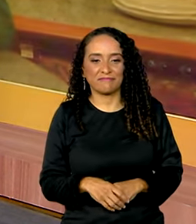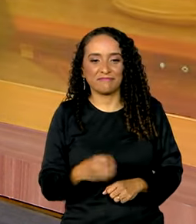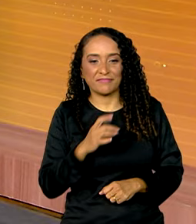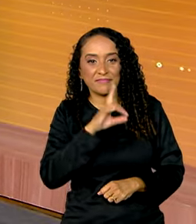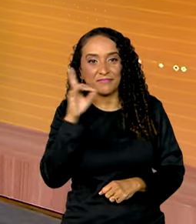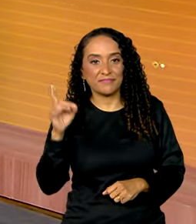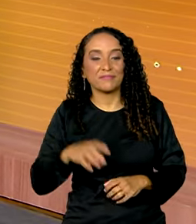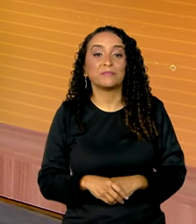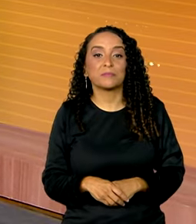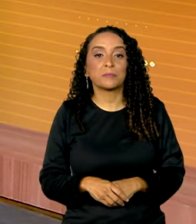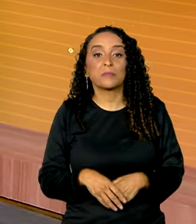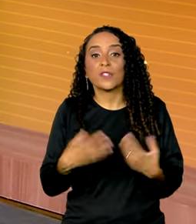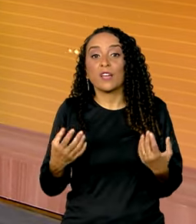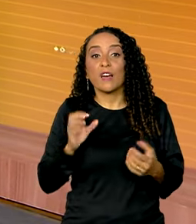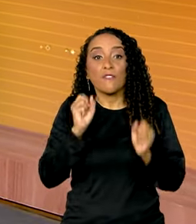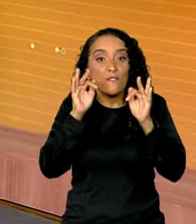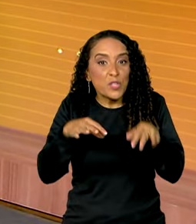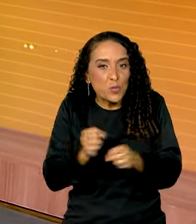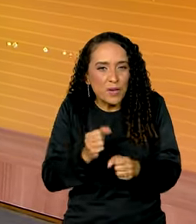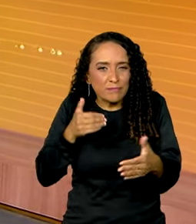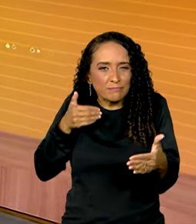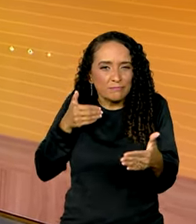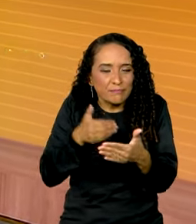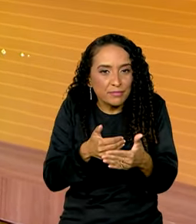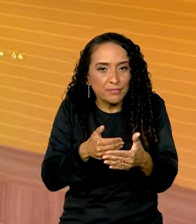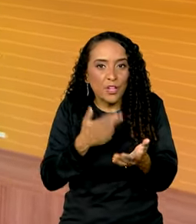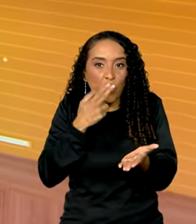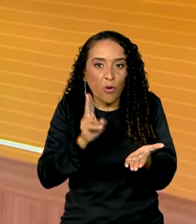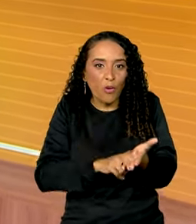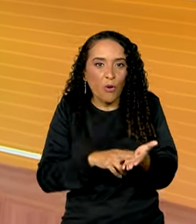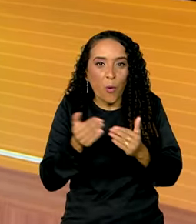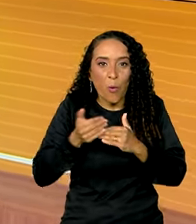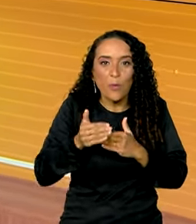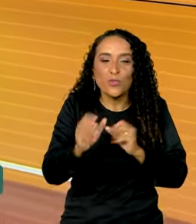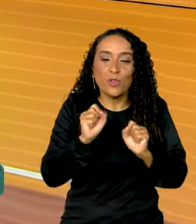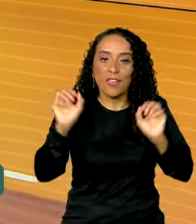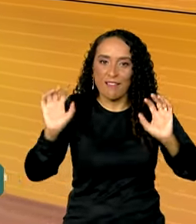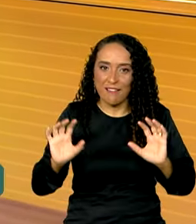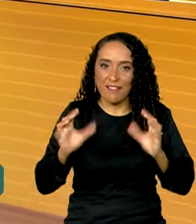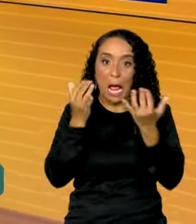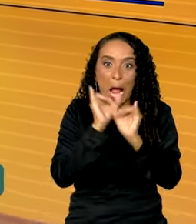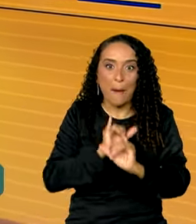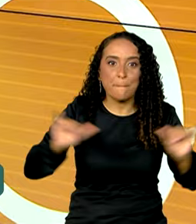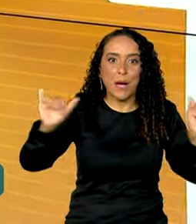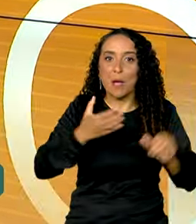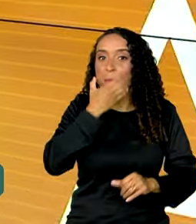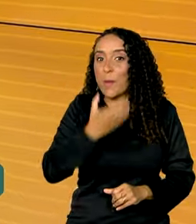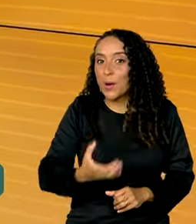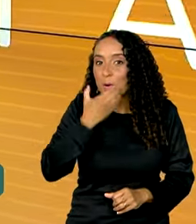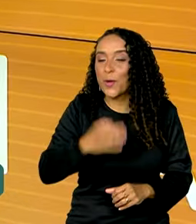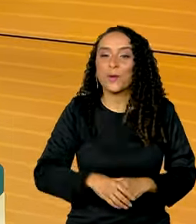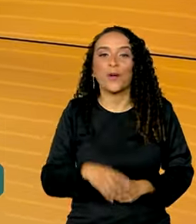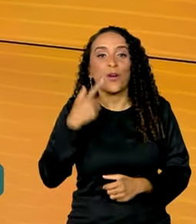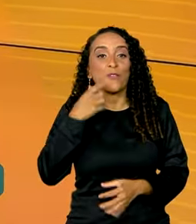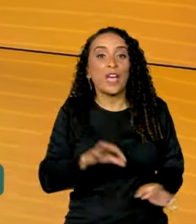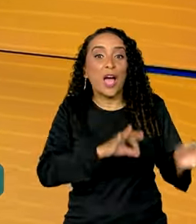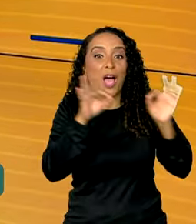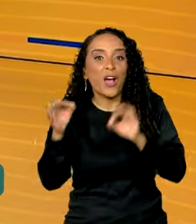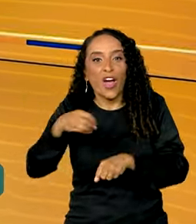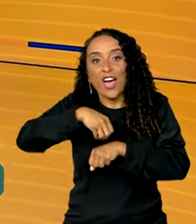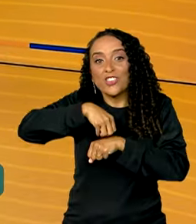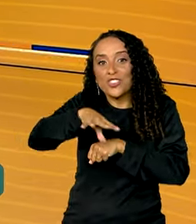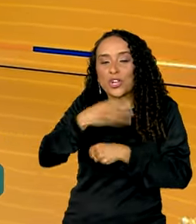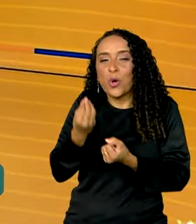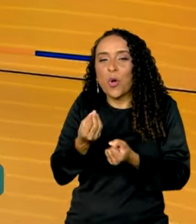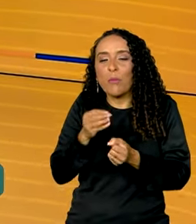bom dia. fim do ano, se aproximando e os Correios deram início a mais uma campanha do Papai Noel. Vamos conferir agora